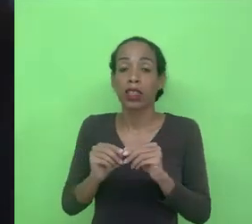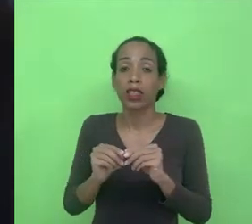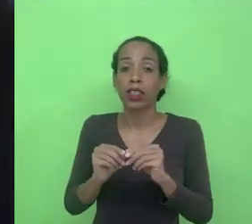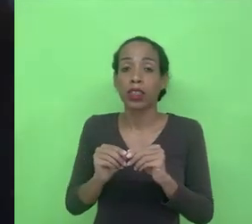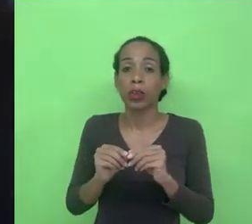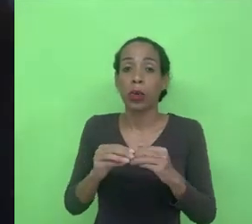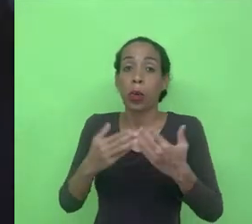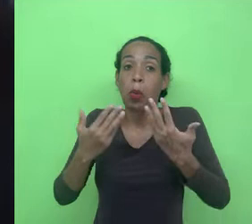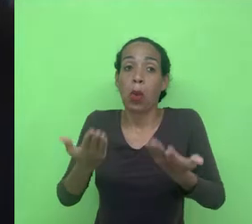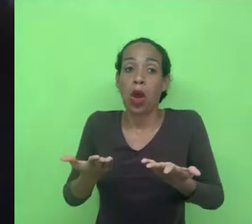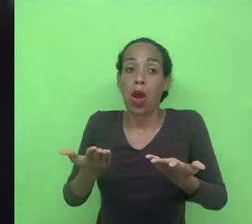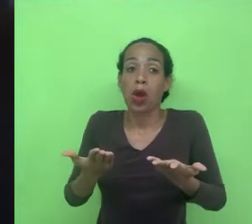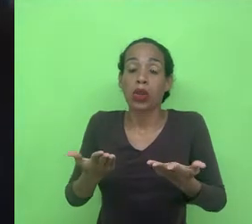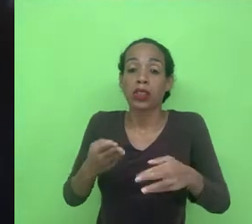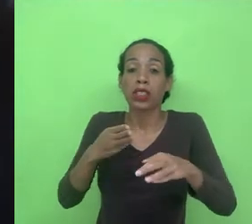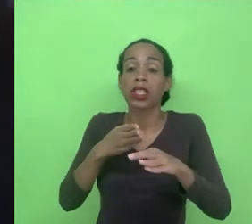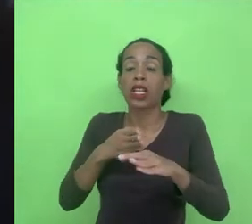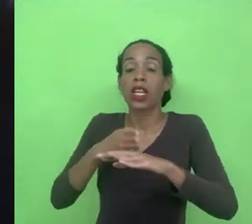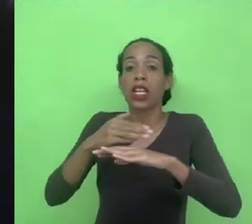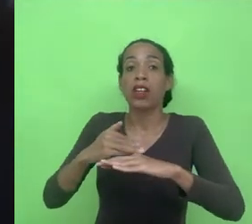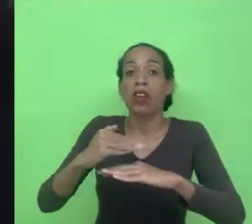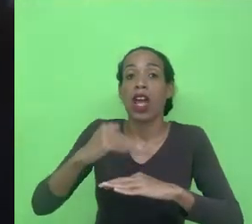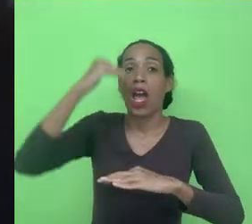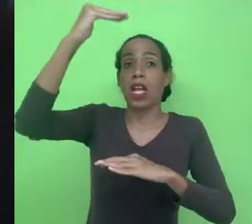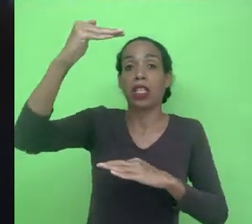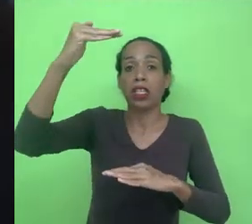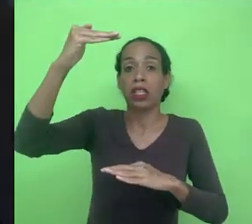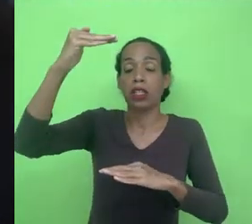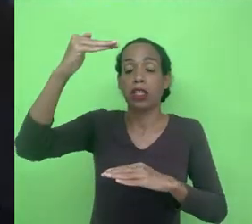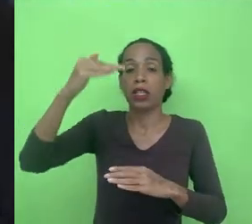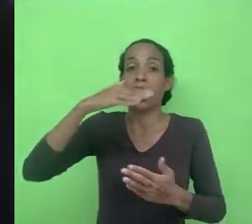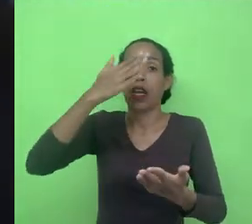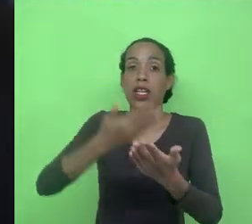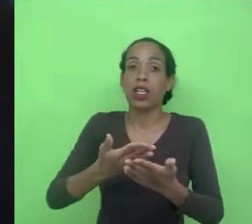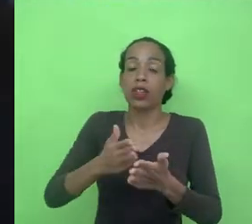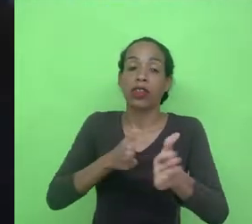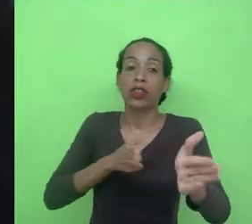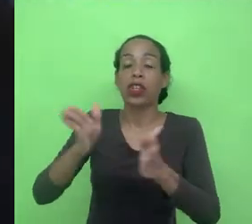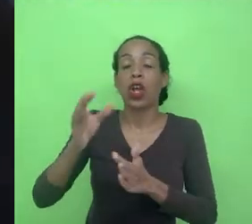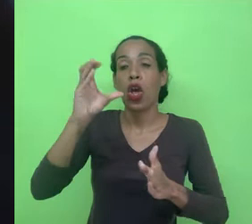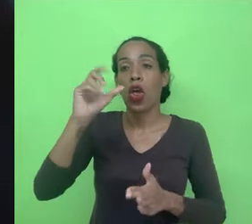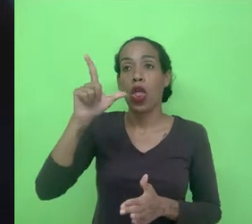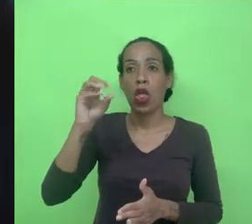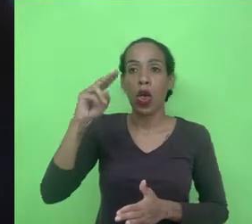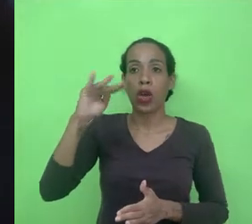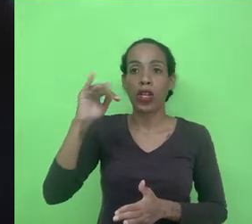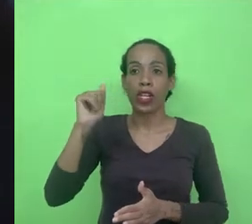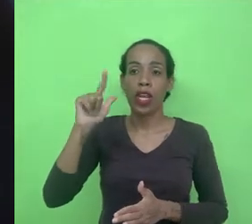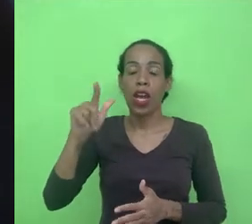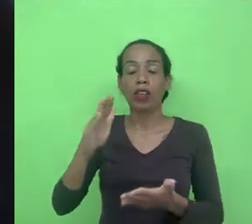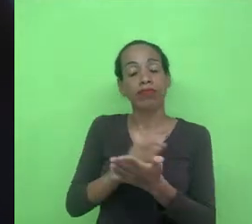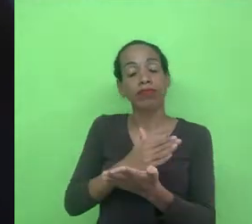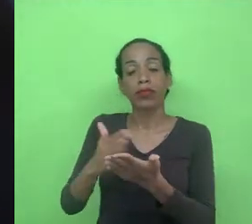deles estão indo ainda para estão ainda fazendo o fluxo colonial por conta da dependência das plataformas